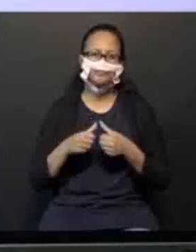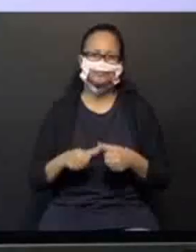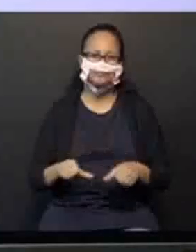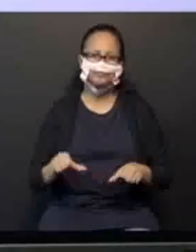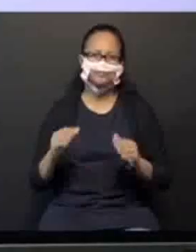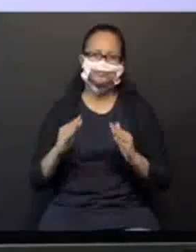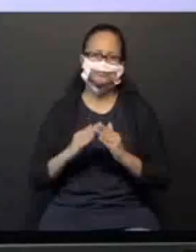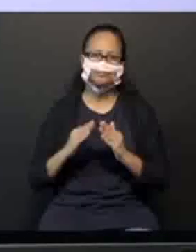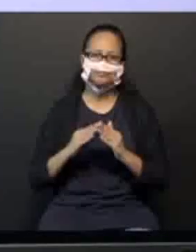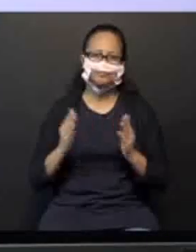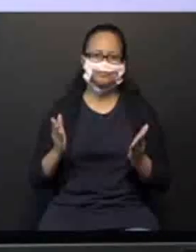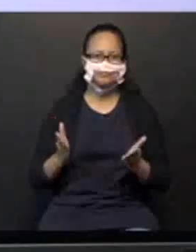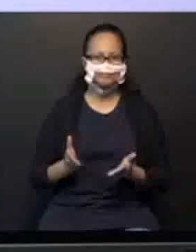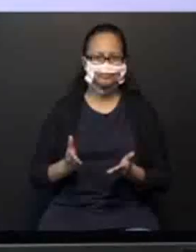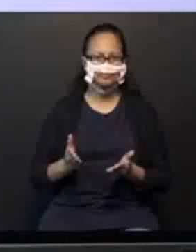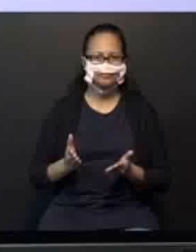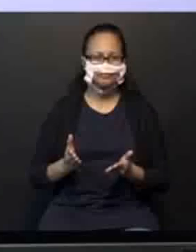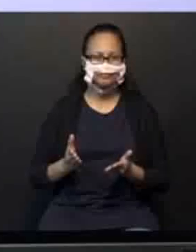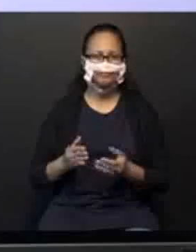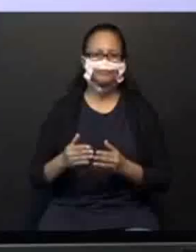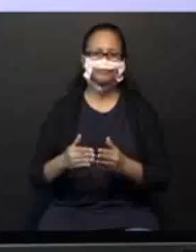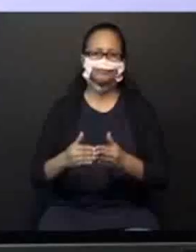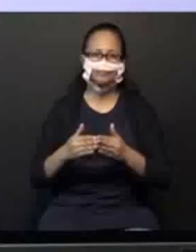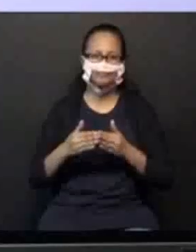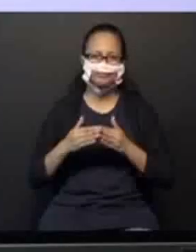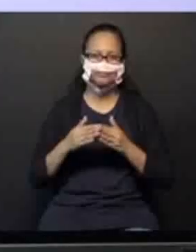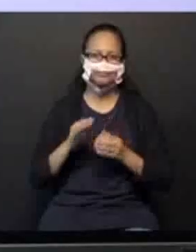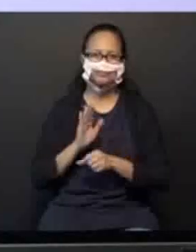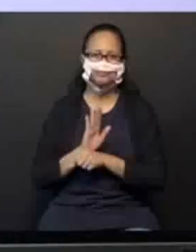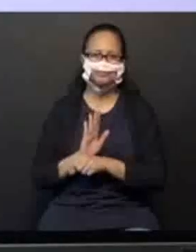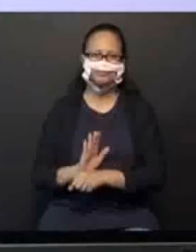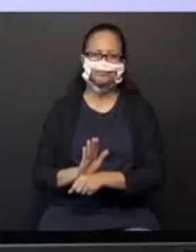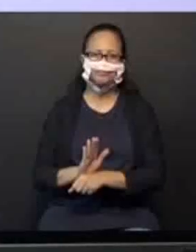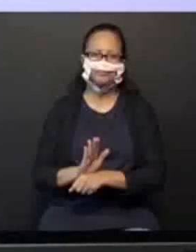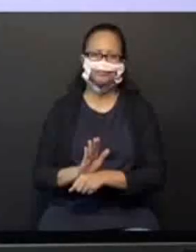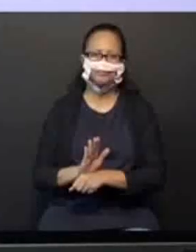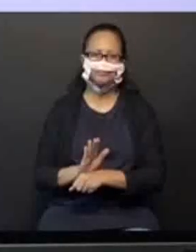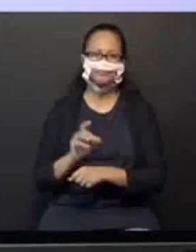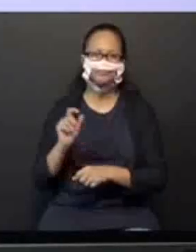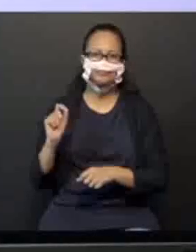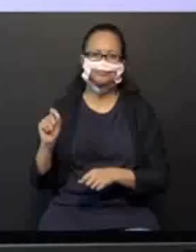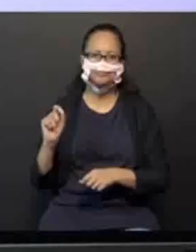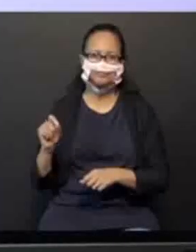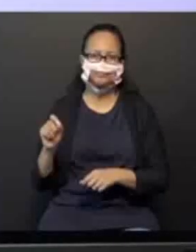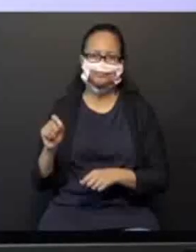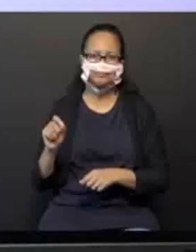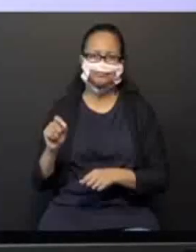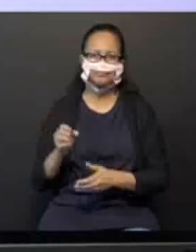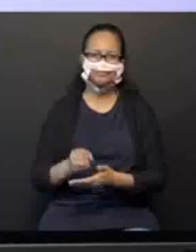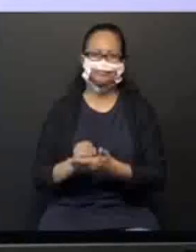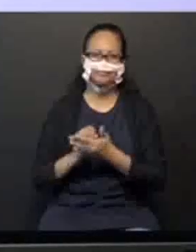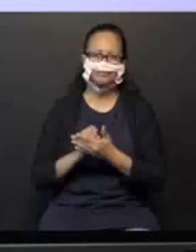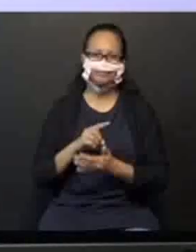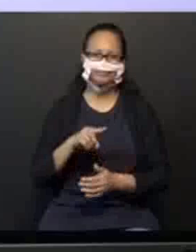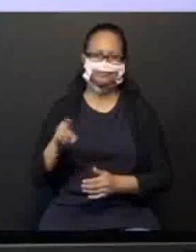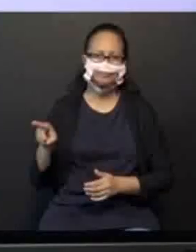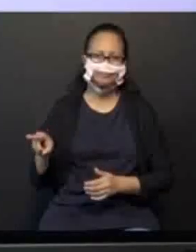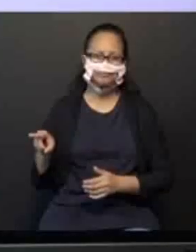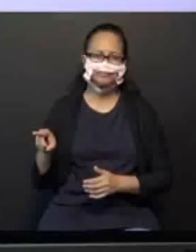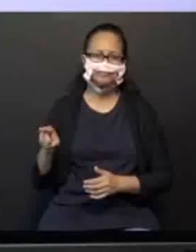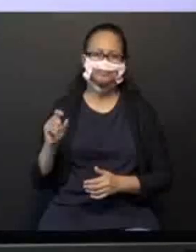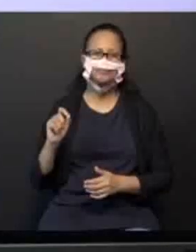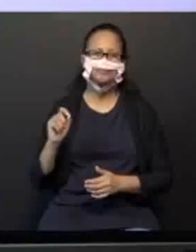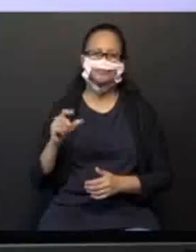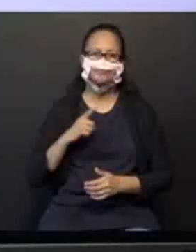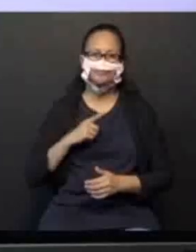momento. Pede orientação e ajuda de quem for ajudar aí com vocês. Quem estiver aí com